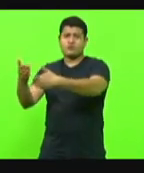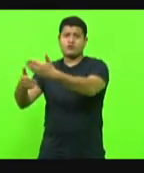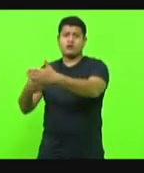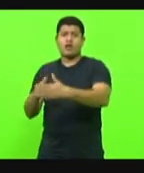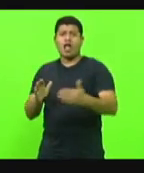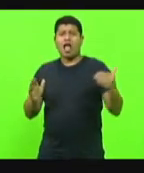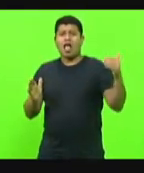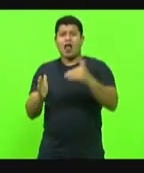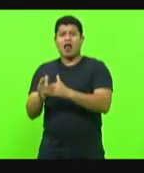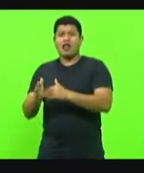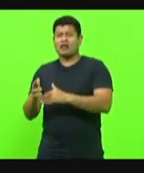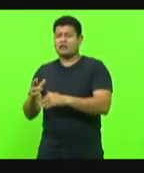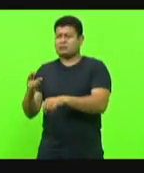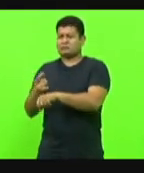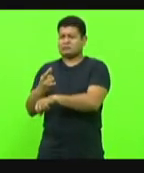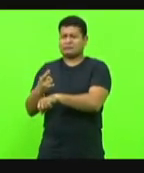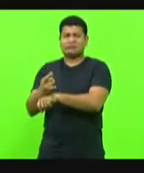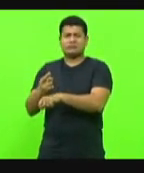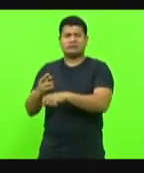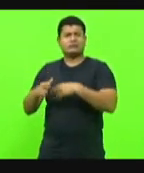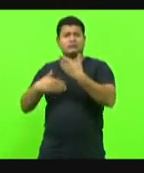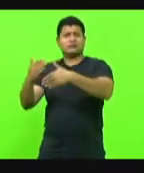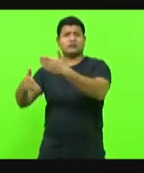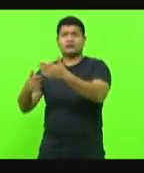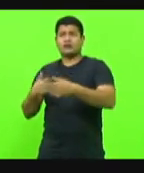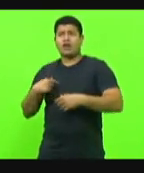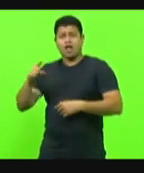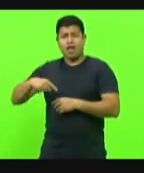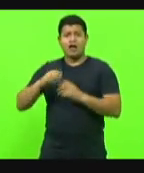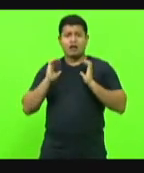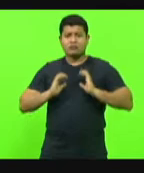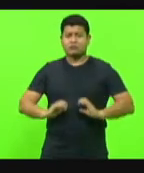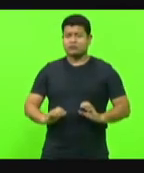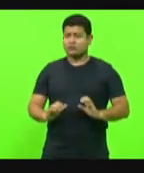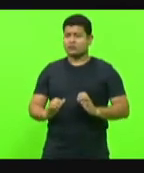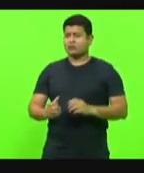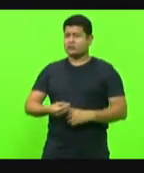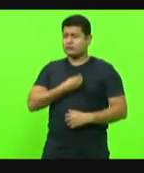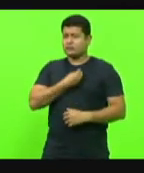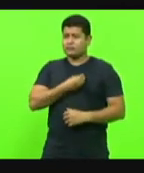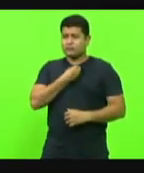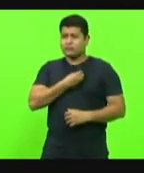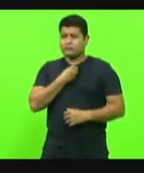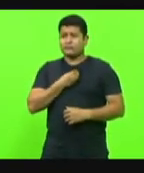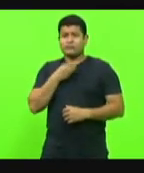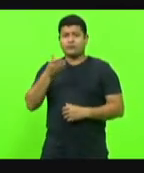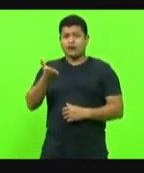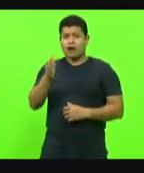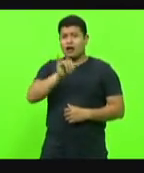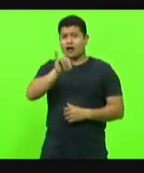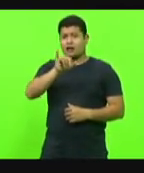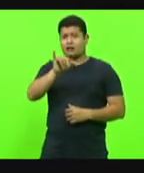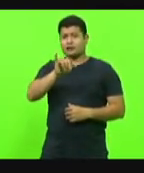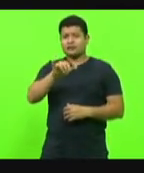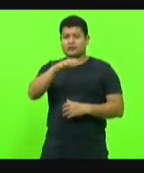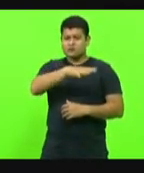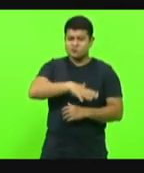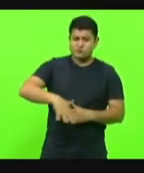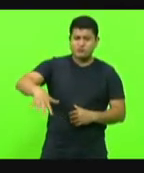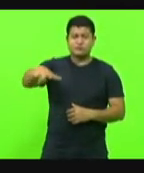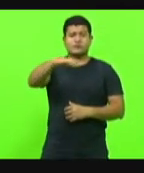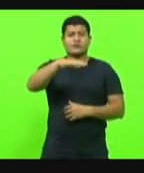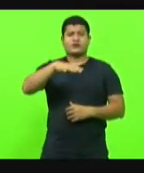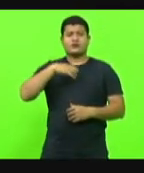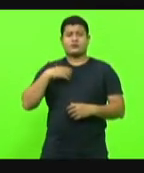do Sul é assim. É assim que o cidadão morador do Vale do Itajaí tem que se dirigir para o trabalho,